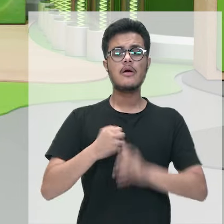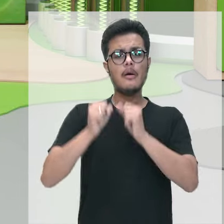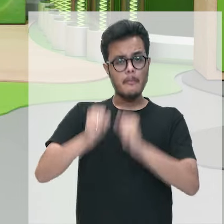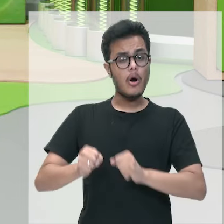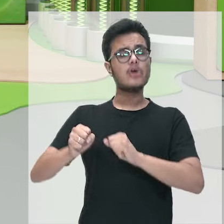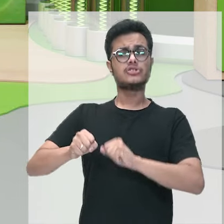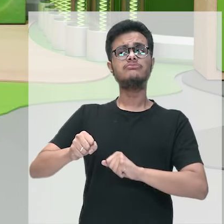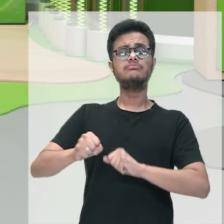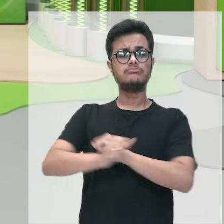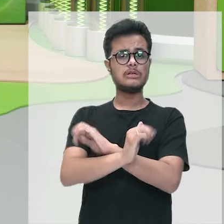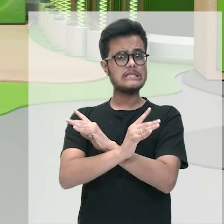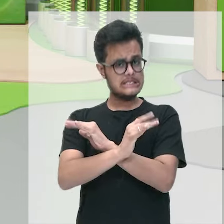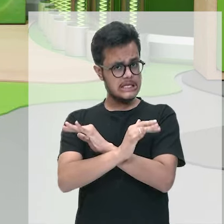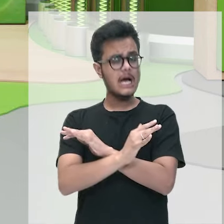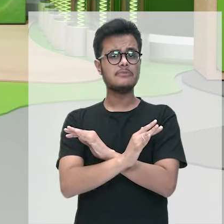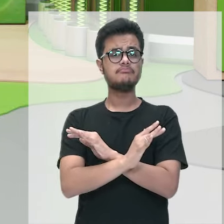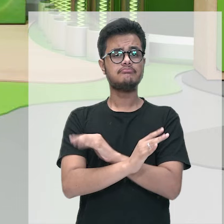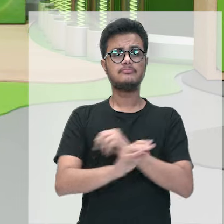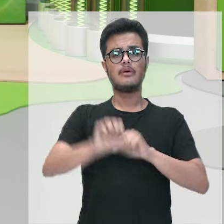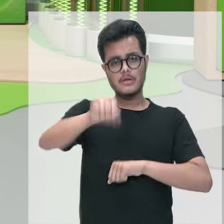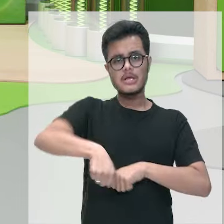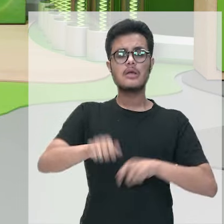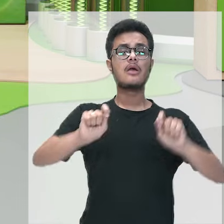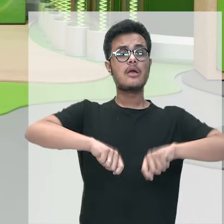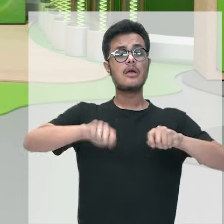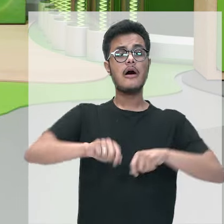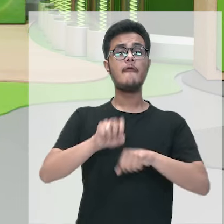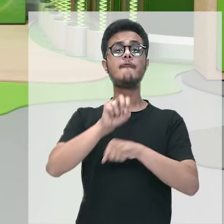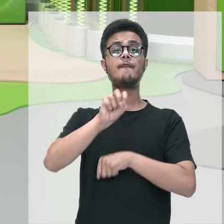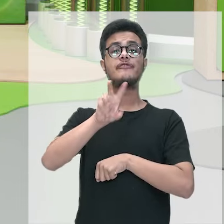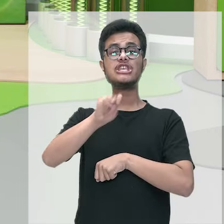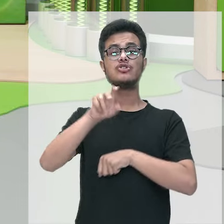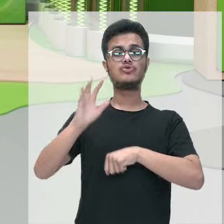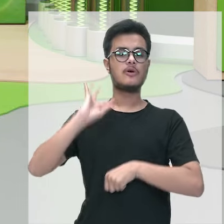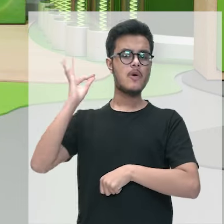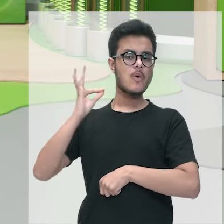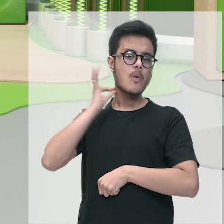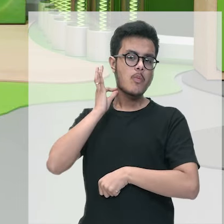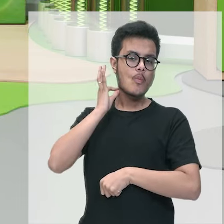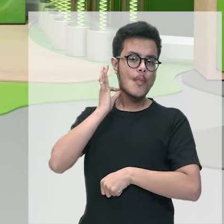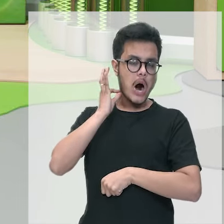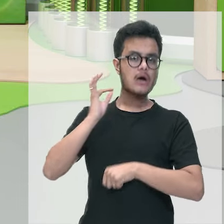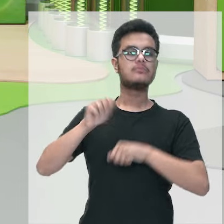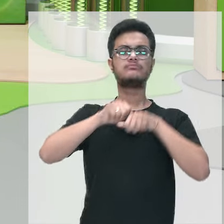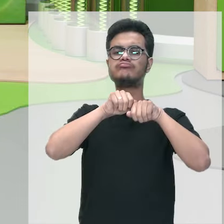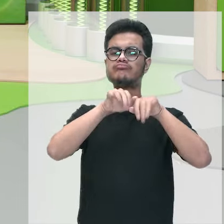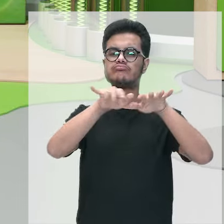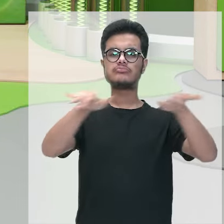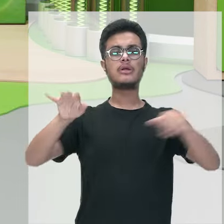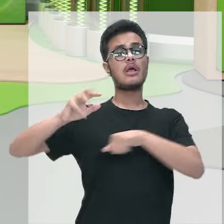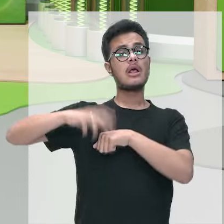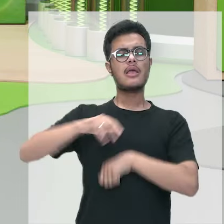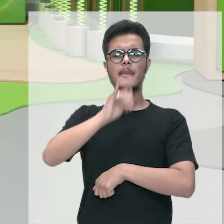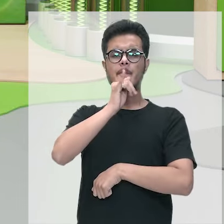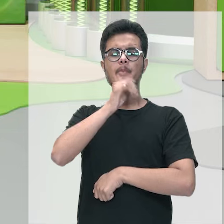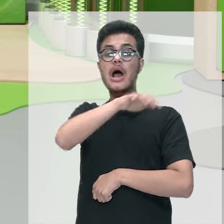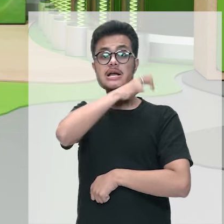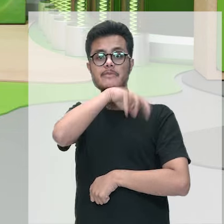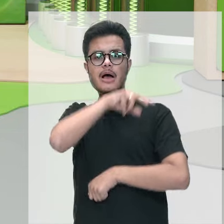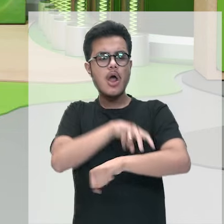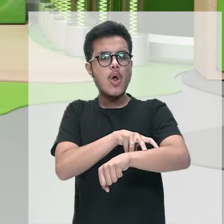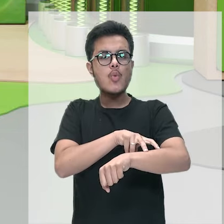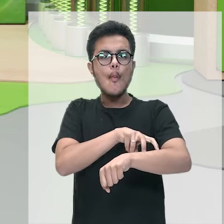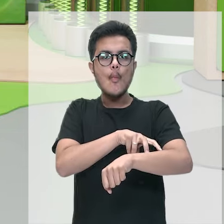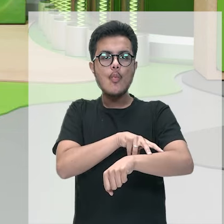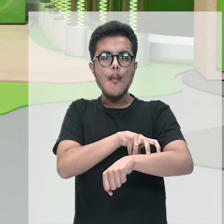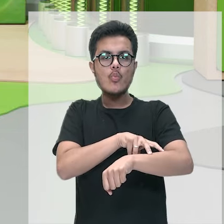urbanos. Bom, os arbovírus são vírus transmitidos pela picada de artrópodes hematófagos, ou seja, aqueles que